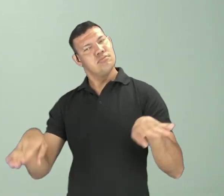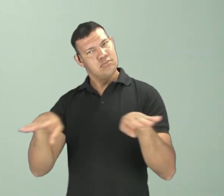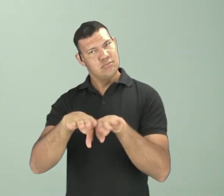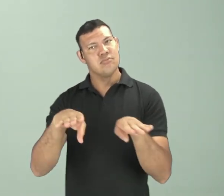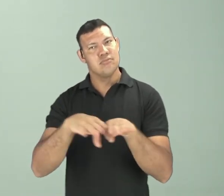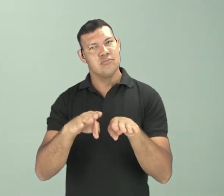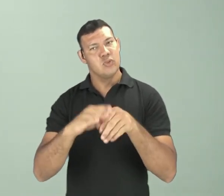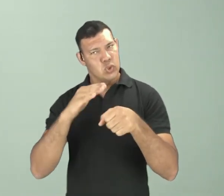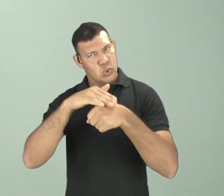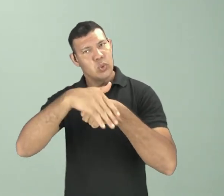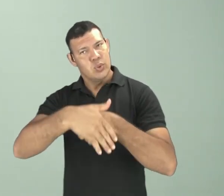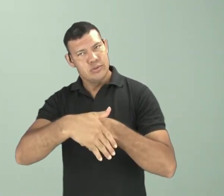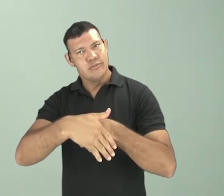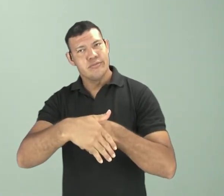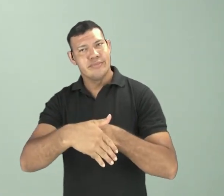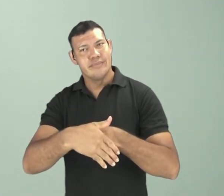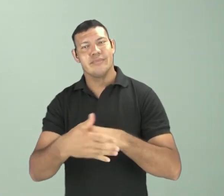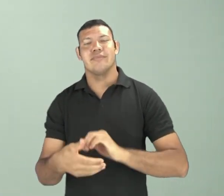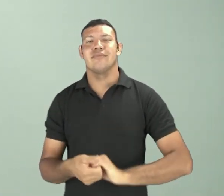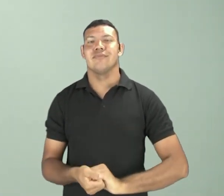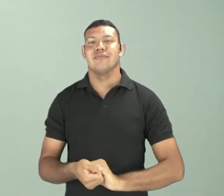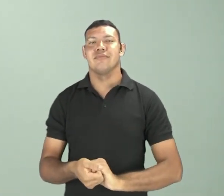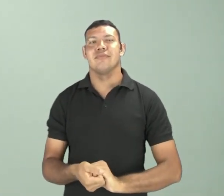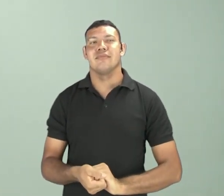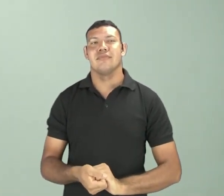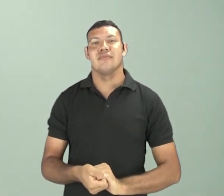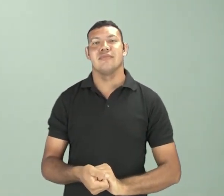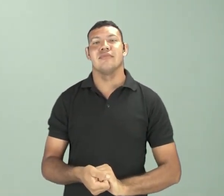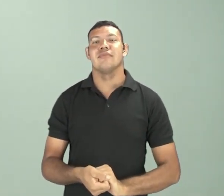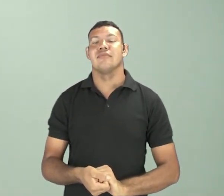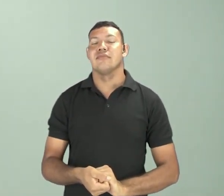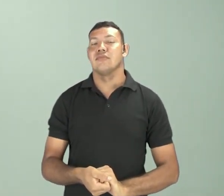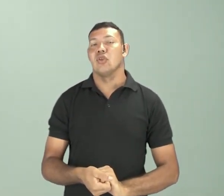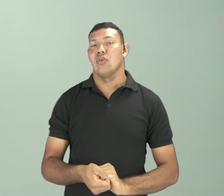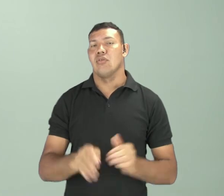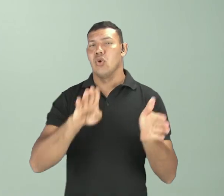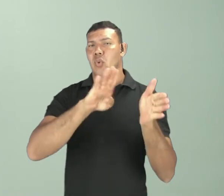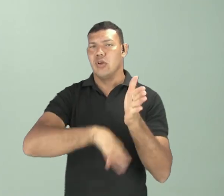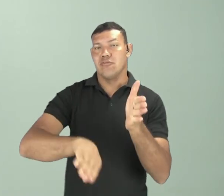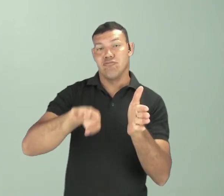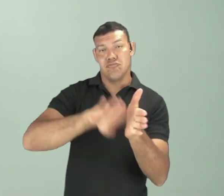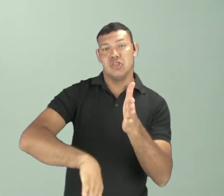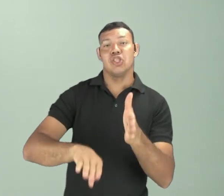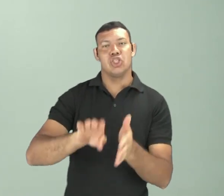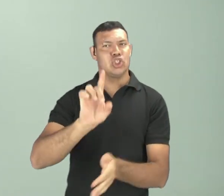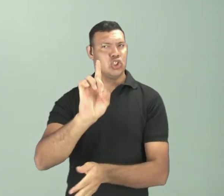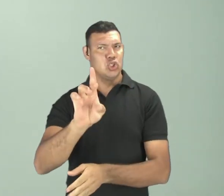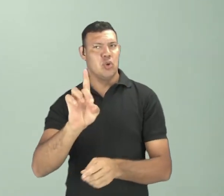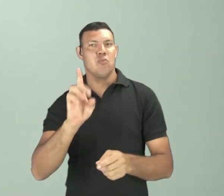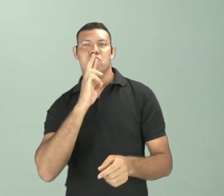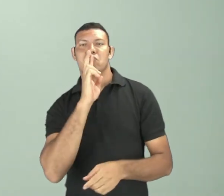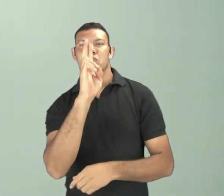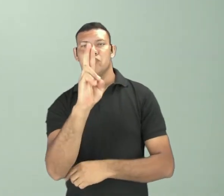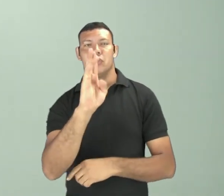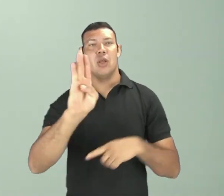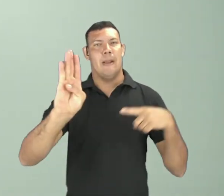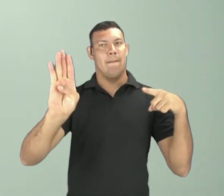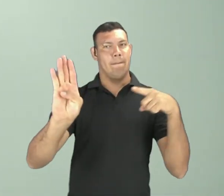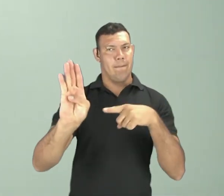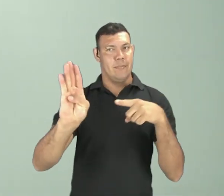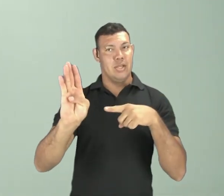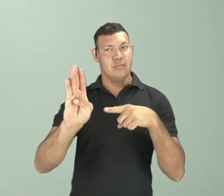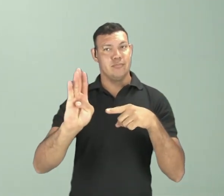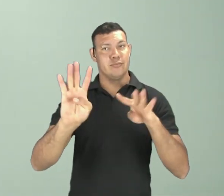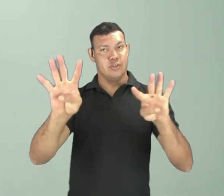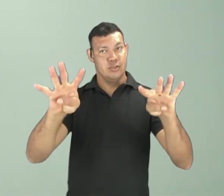durante a noite, certo? Então, não pode ser nenhuma dessas alternativas, restando apenas a alternativa B. Então, agora, eu quero que vocês prestem atenção